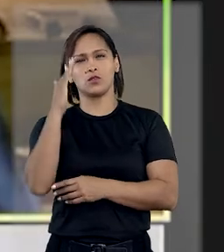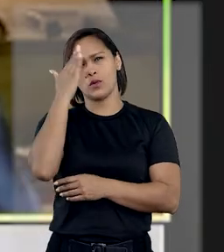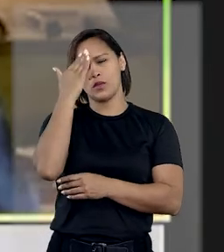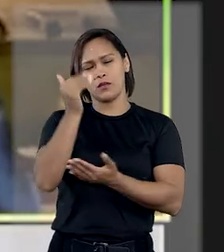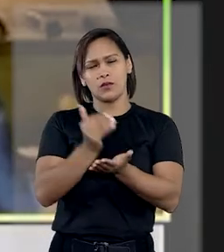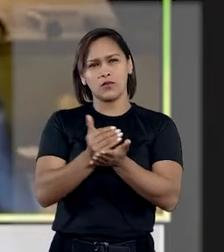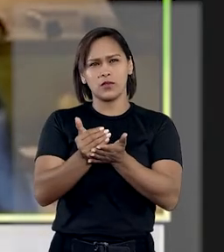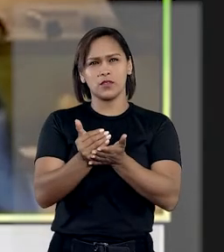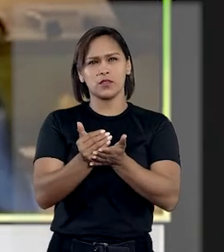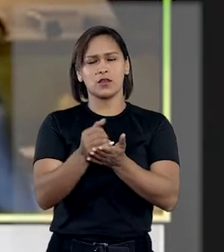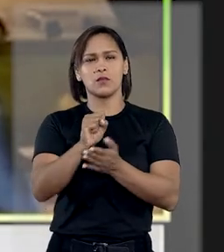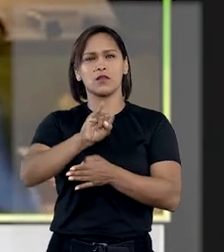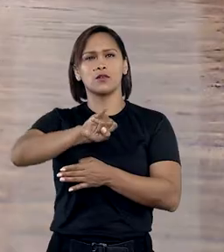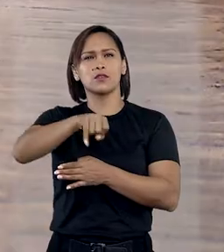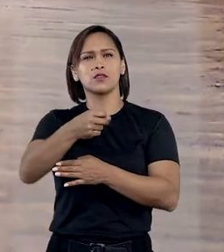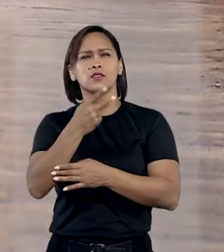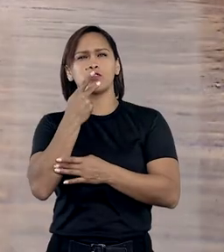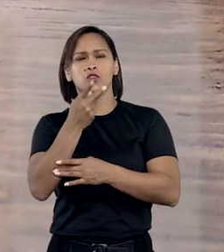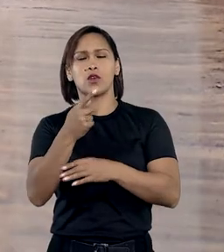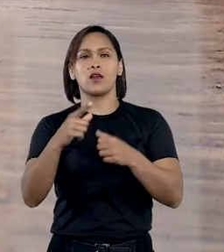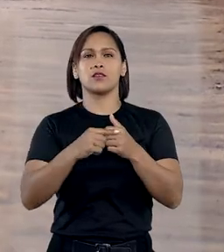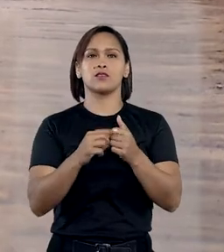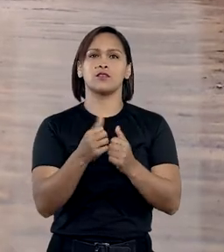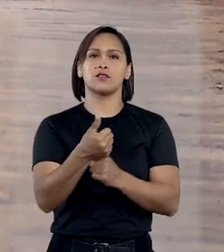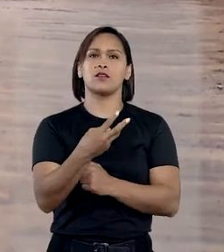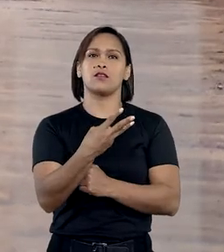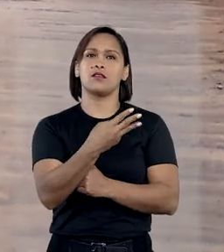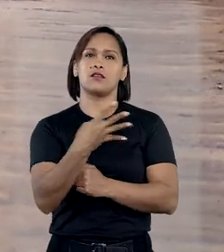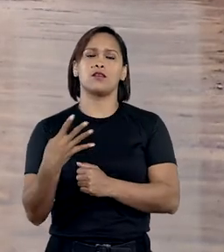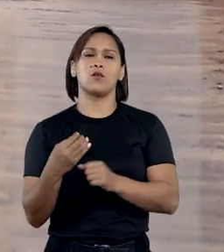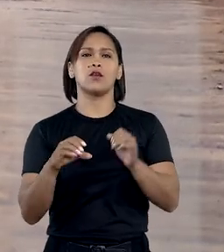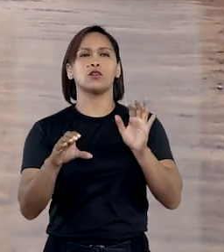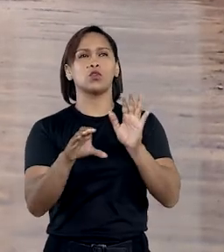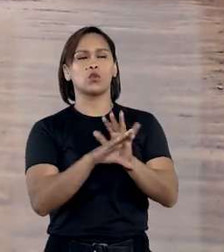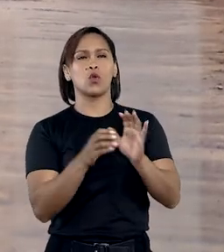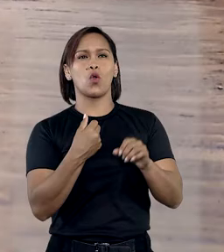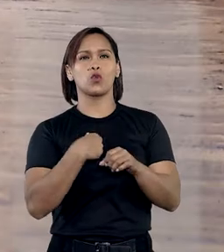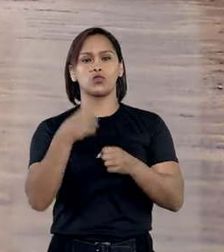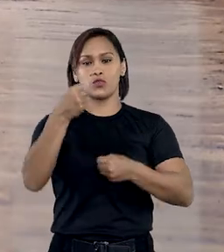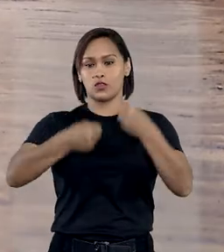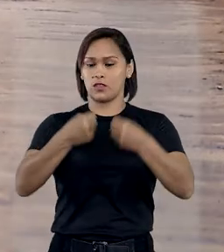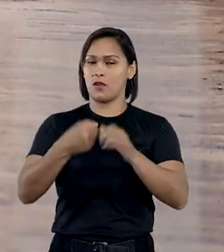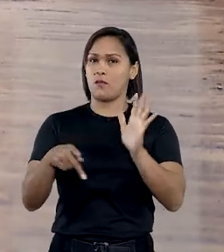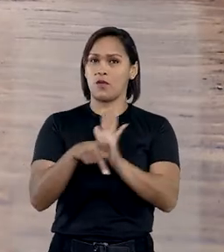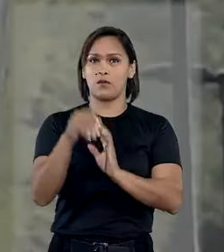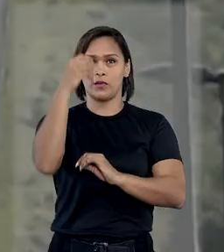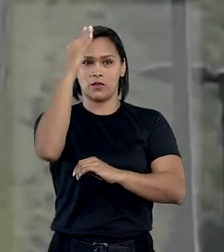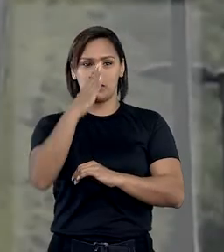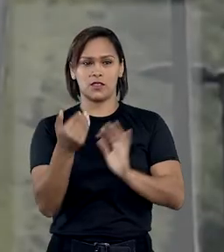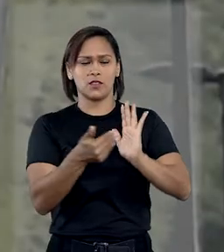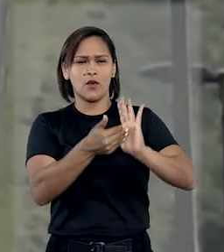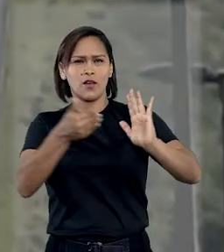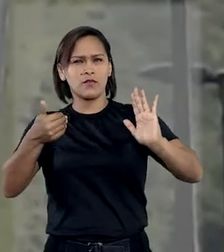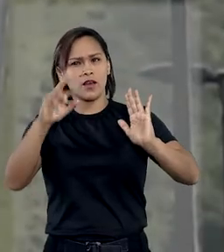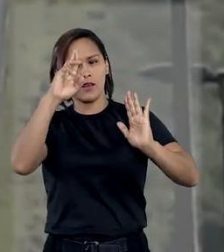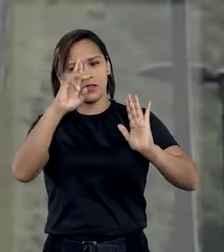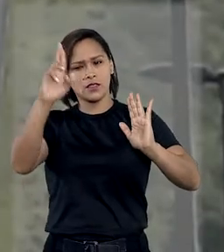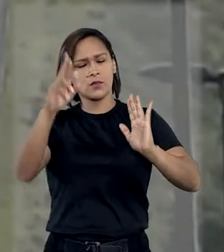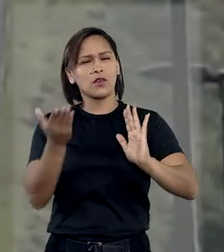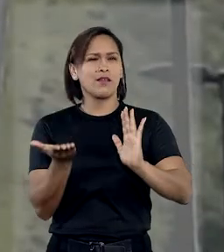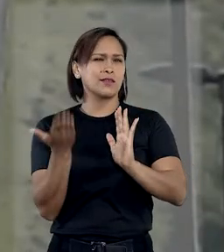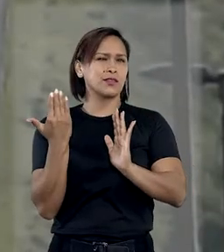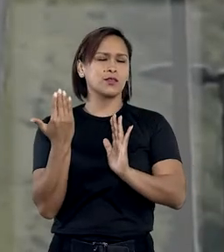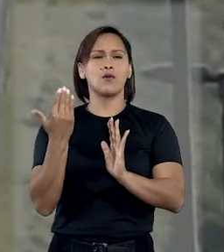interpretação inicial dada pelo STJ ao artigo 134 do Código de Trânsito Brasileiro afastava a